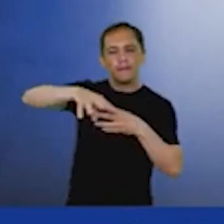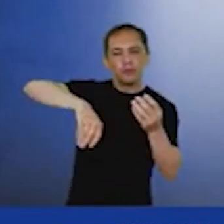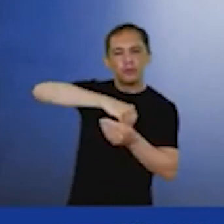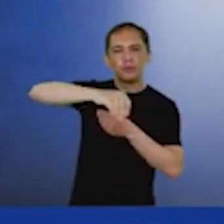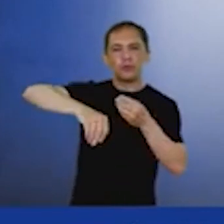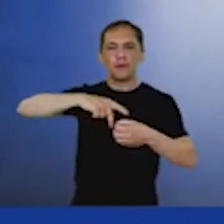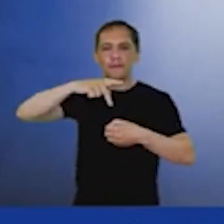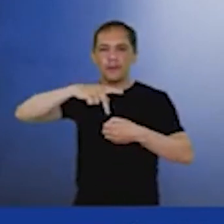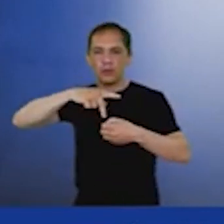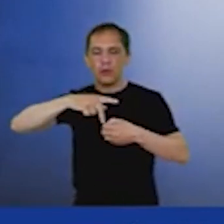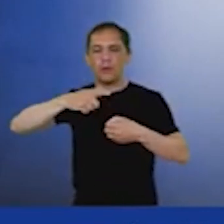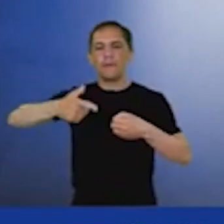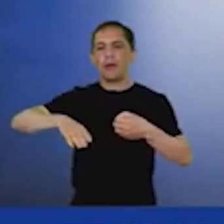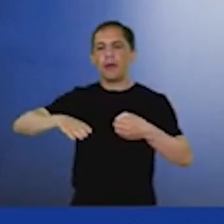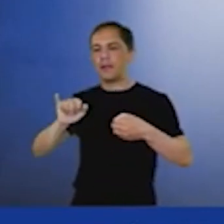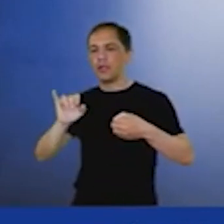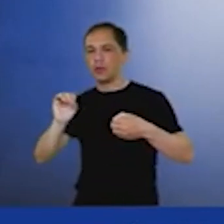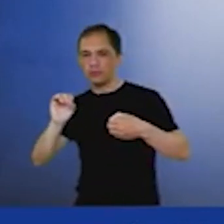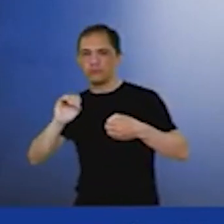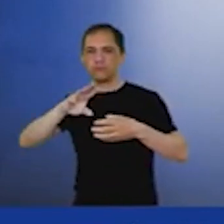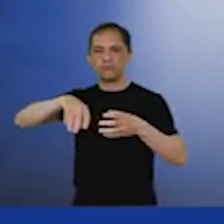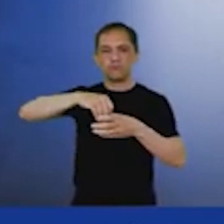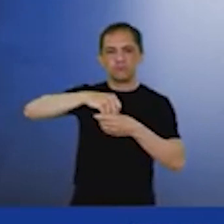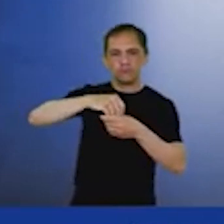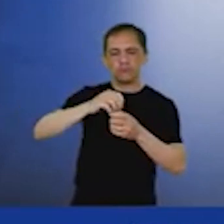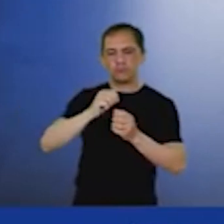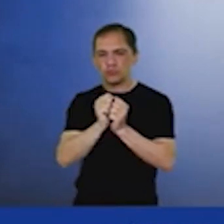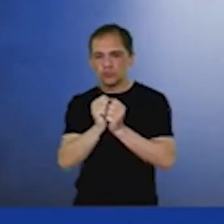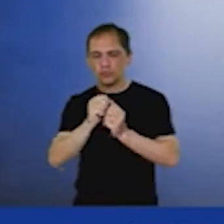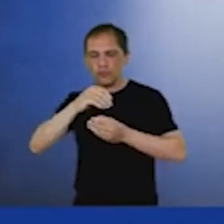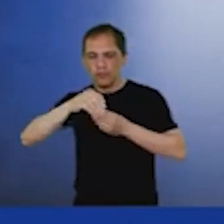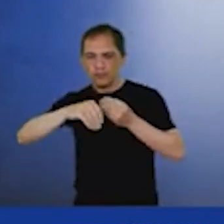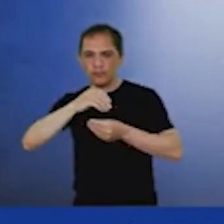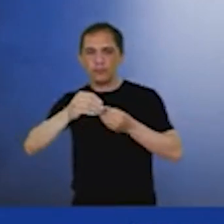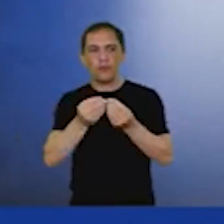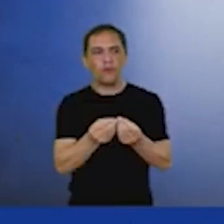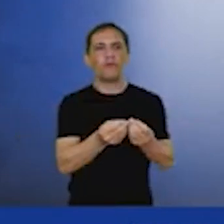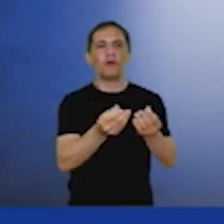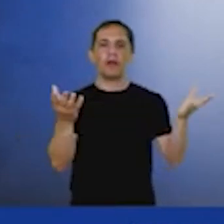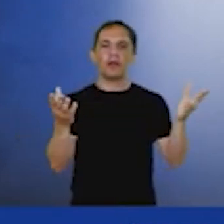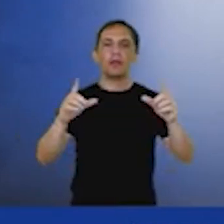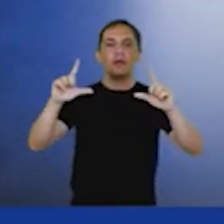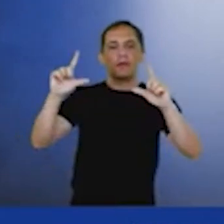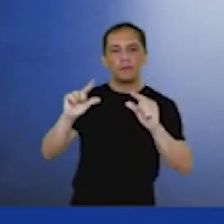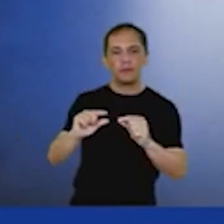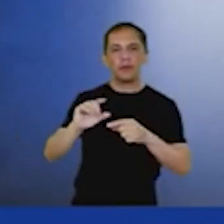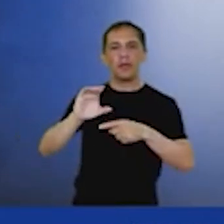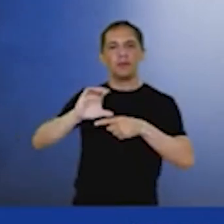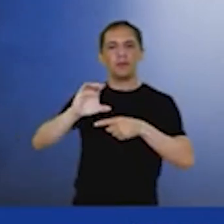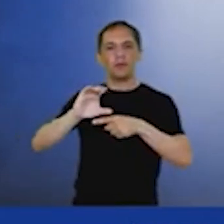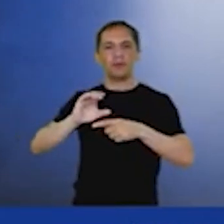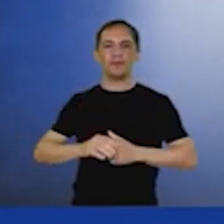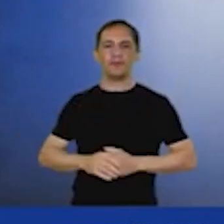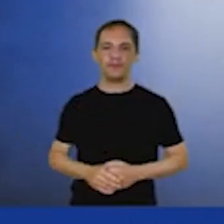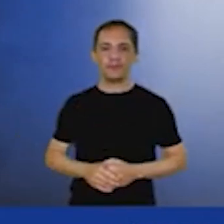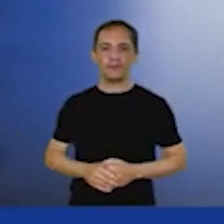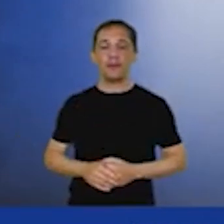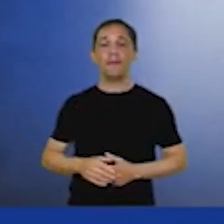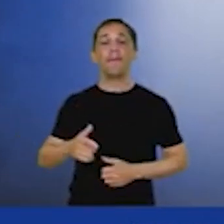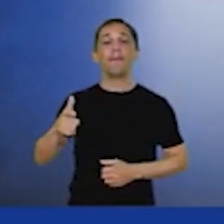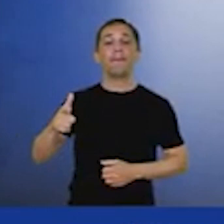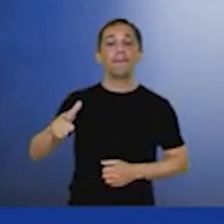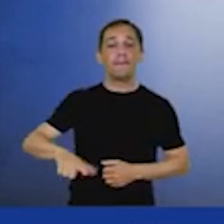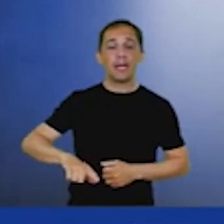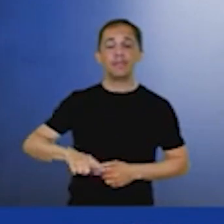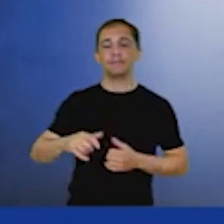com biocombustível, também produzido pela Petrobras. A quarta contribuição, pesquisa e desenvolvimento, a tecnologia